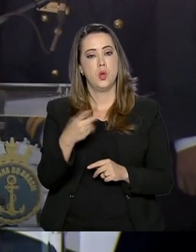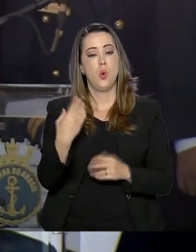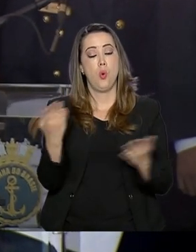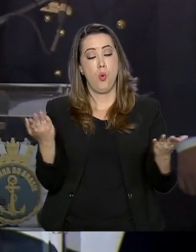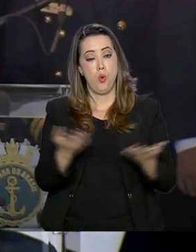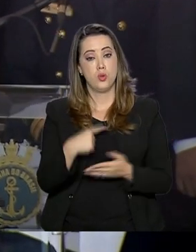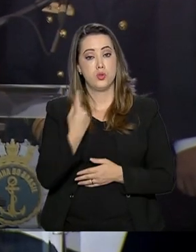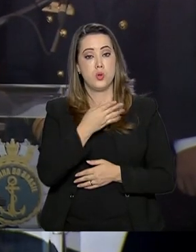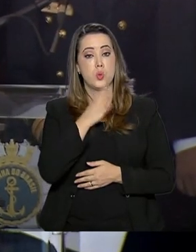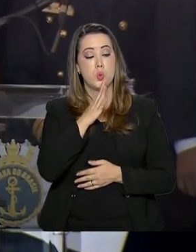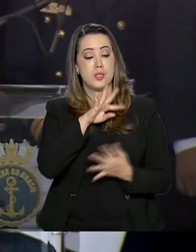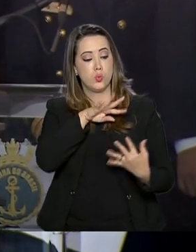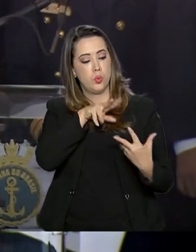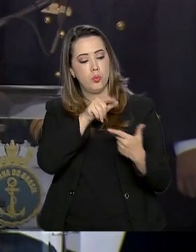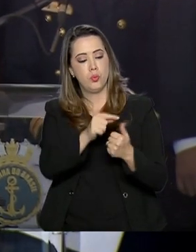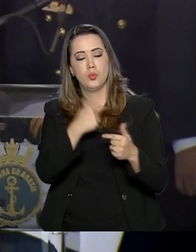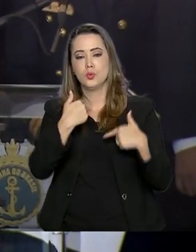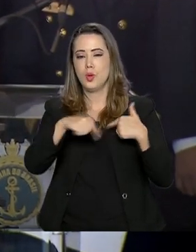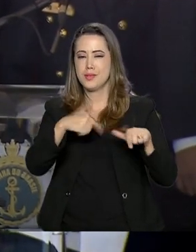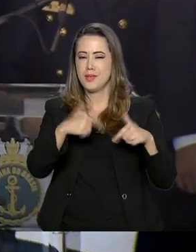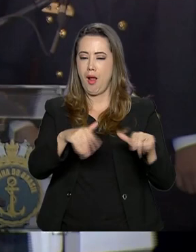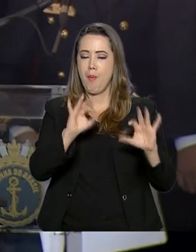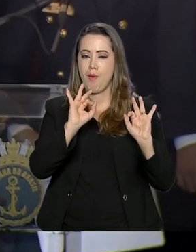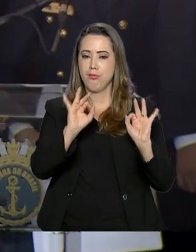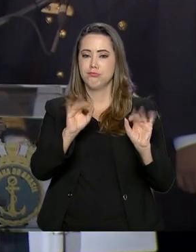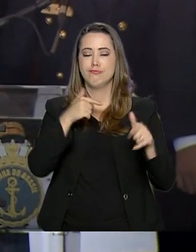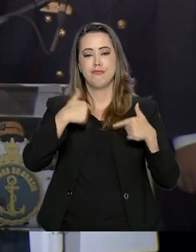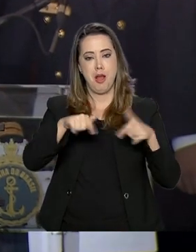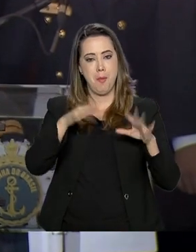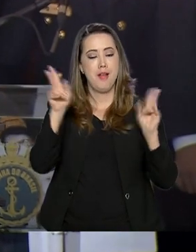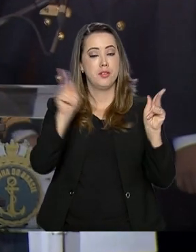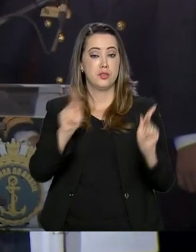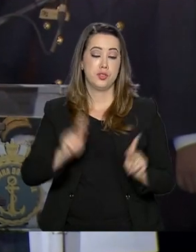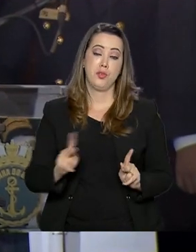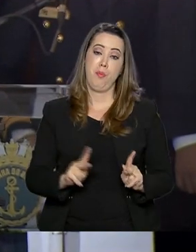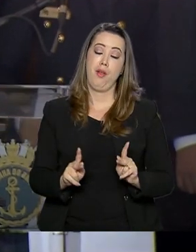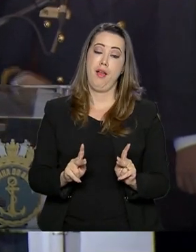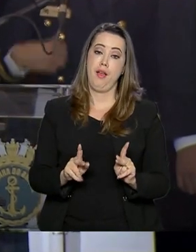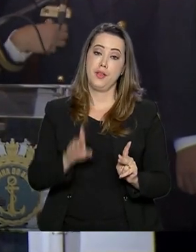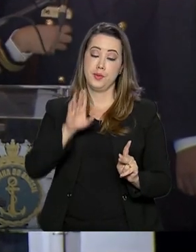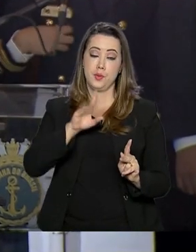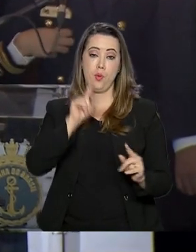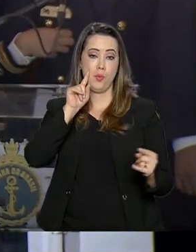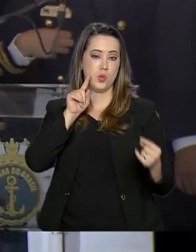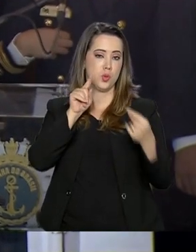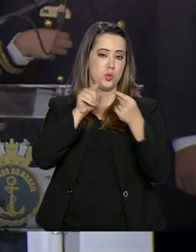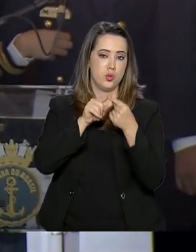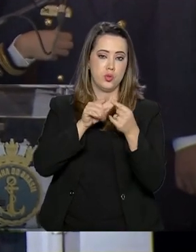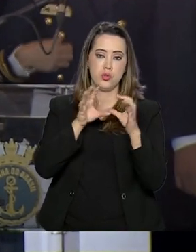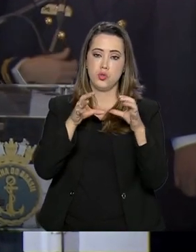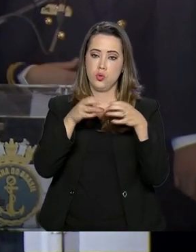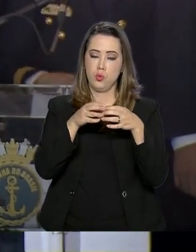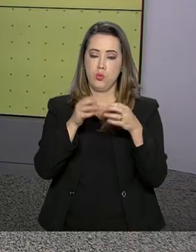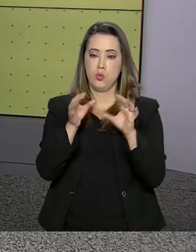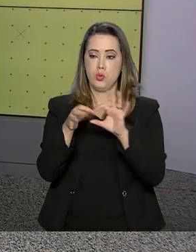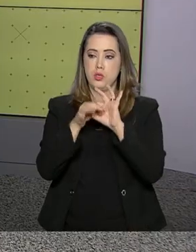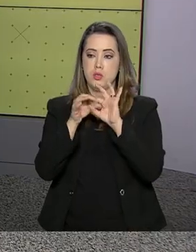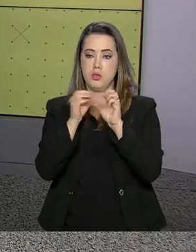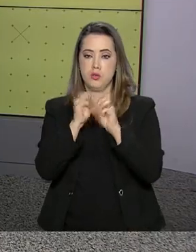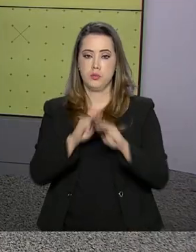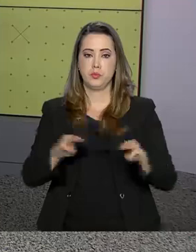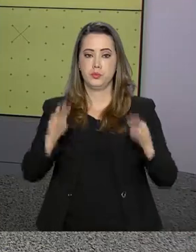mundialmente por nossa atuação em missões de paz sob a égide da Organização das Nações Unidas.